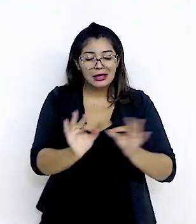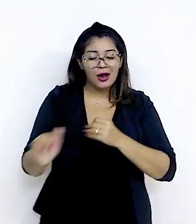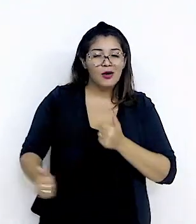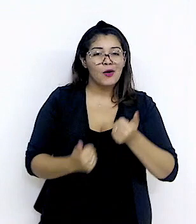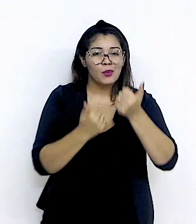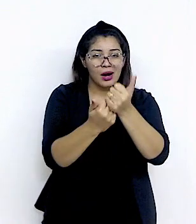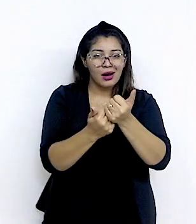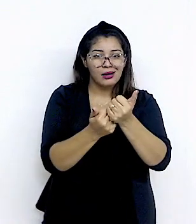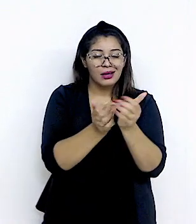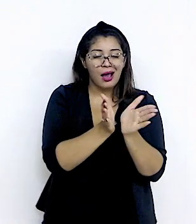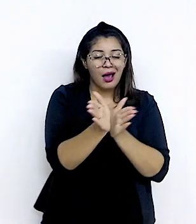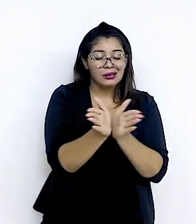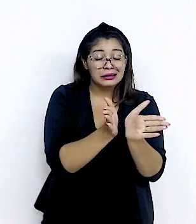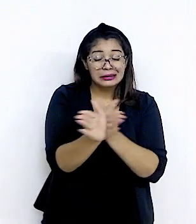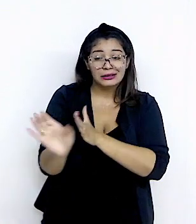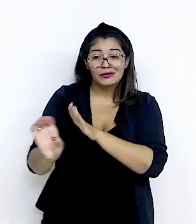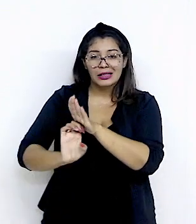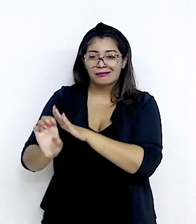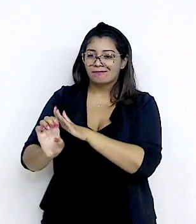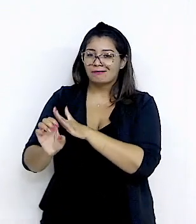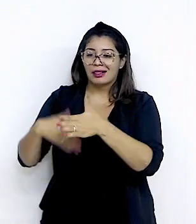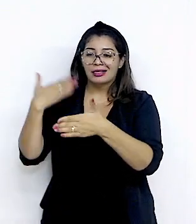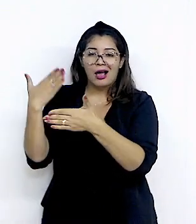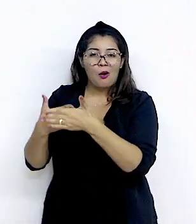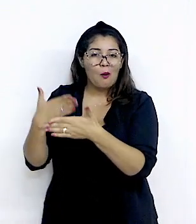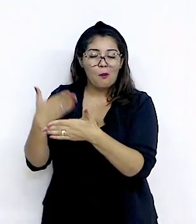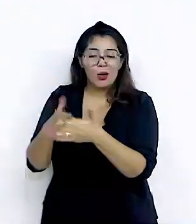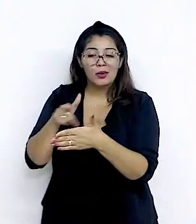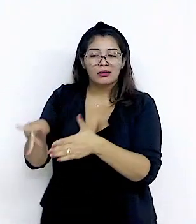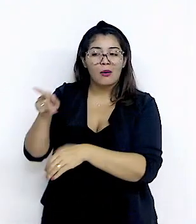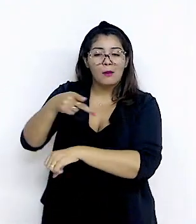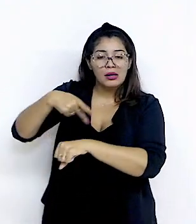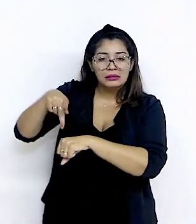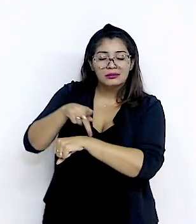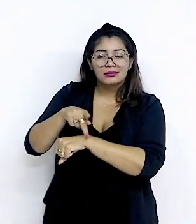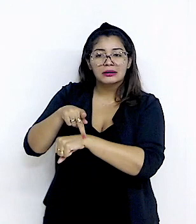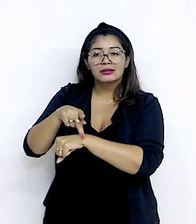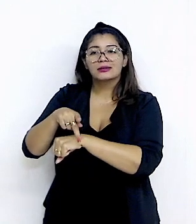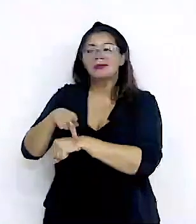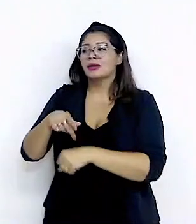transações comerciais Não proibidas com aquele país Com o Irã